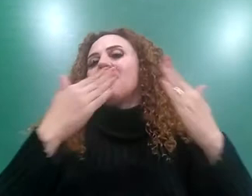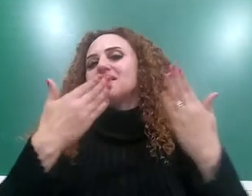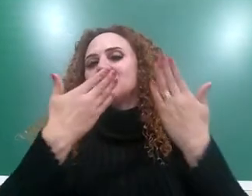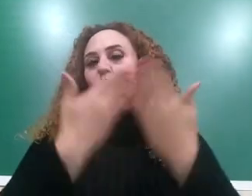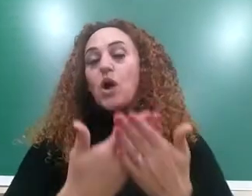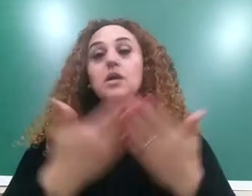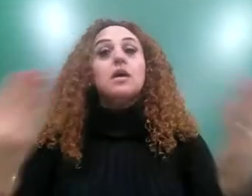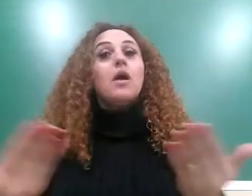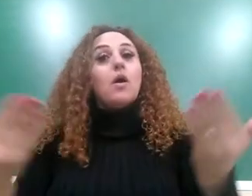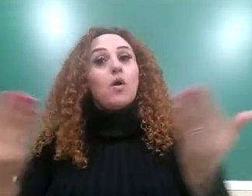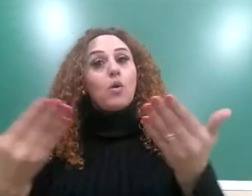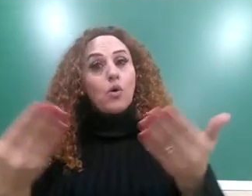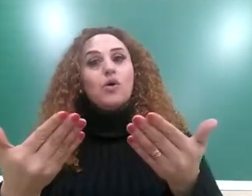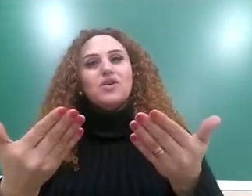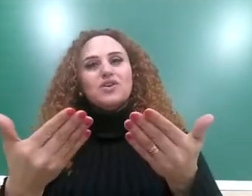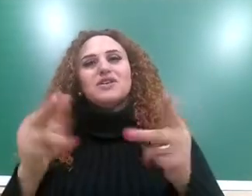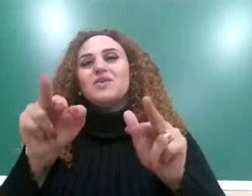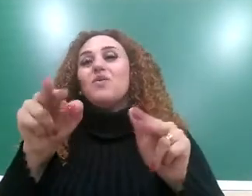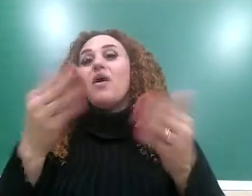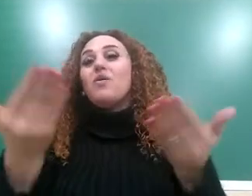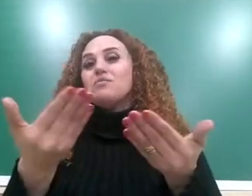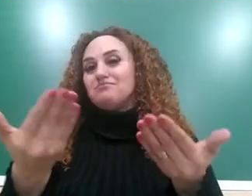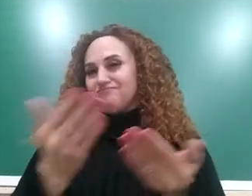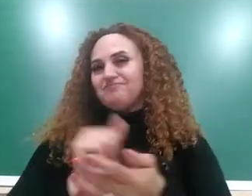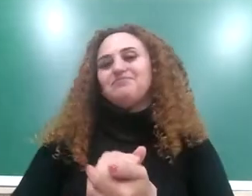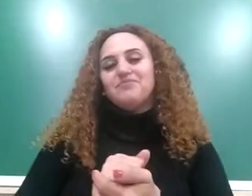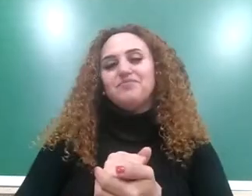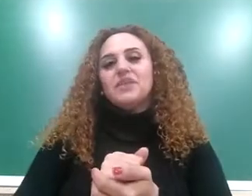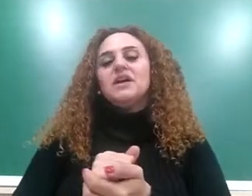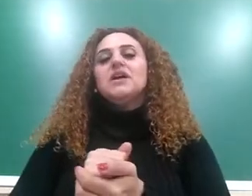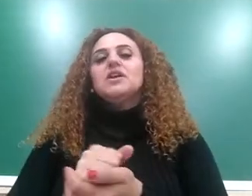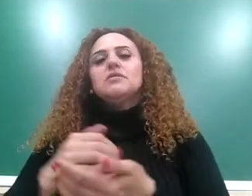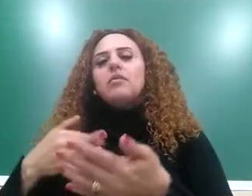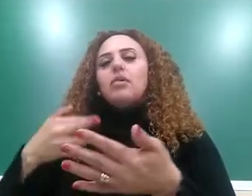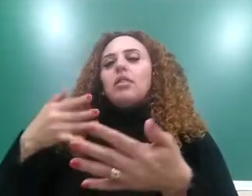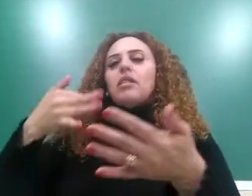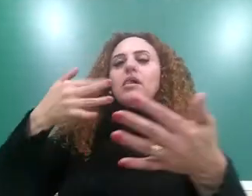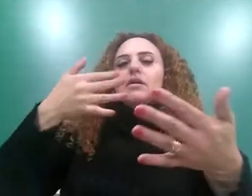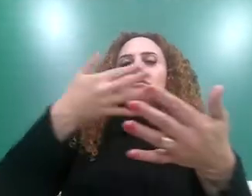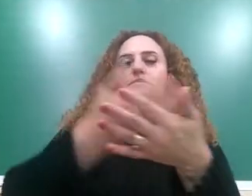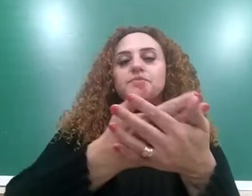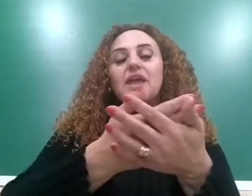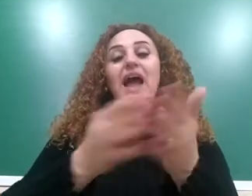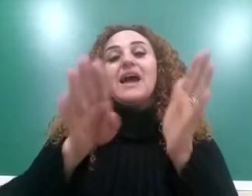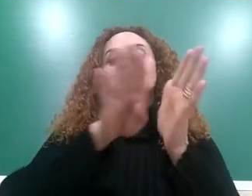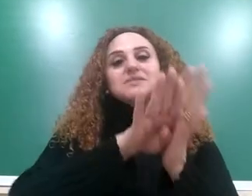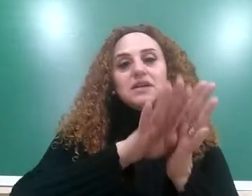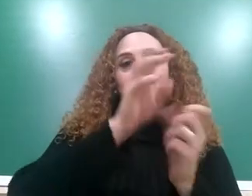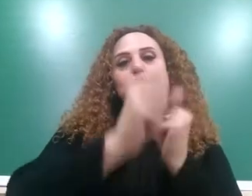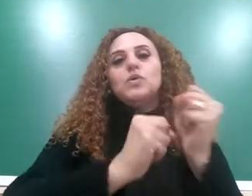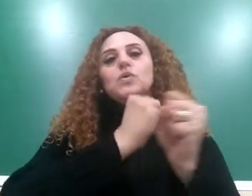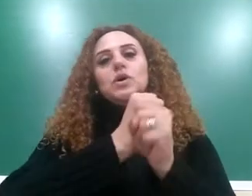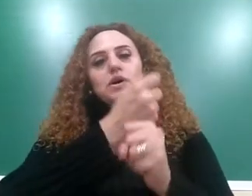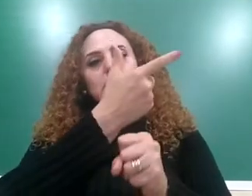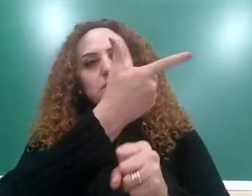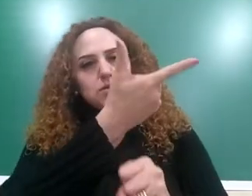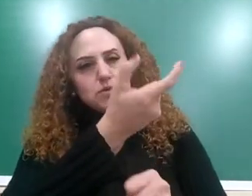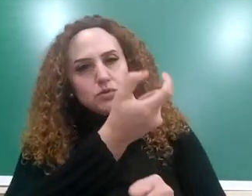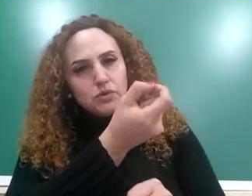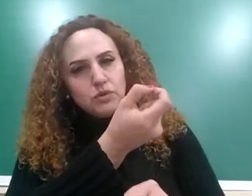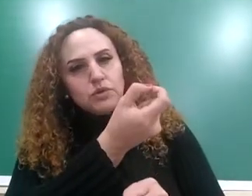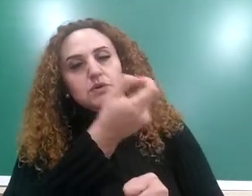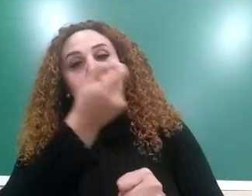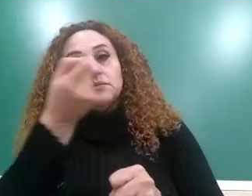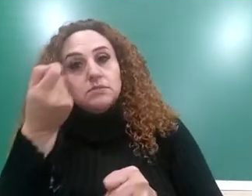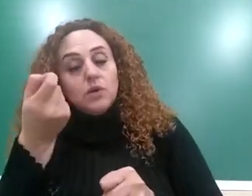maneira como nós a conhecemos hoje. Nós vamos avançar até a chegada nos anos 2000, especialmente 2020, que é o